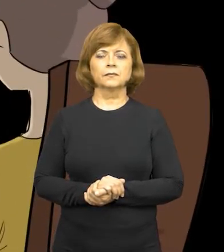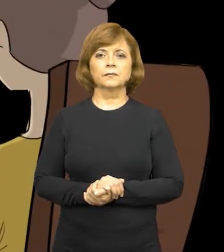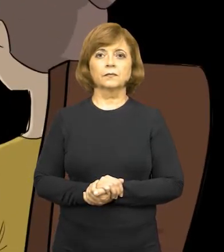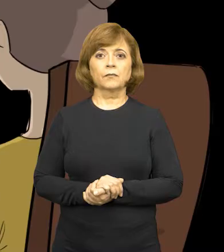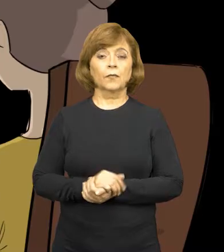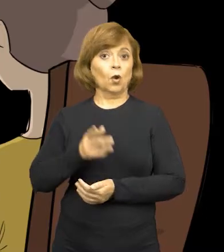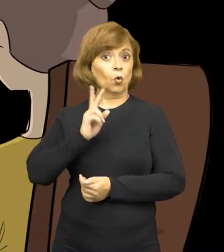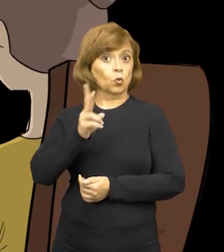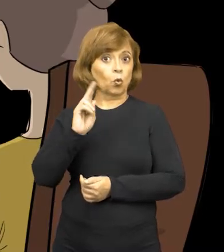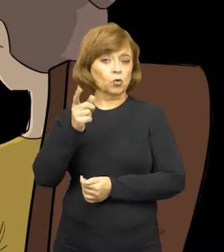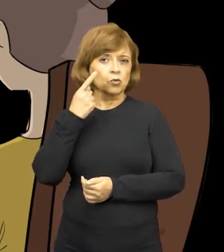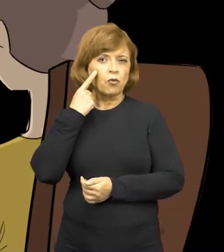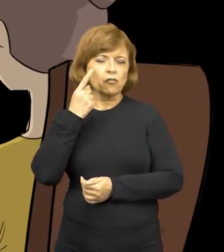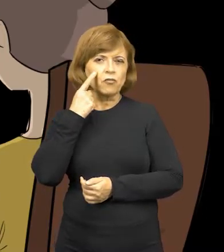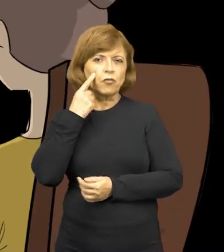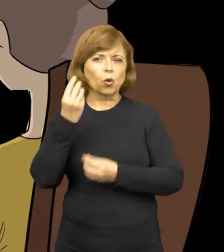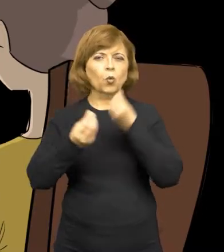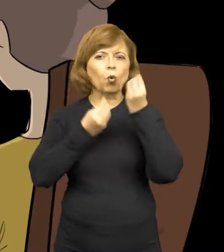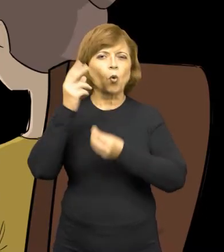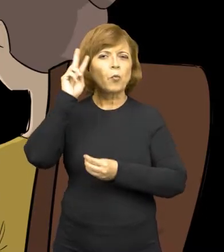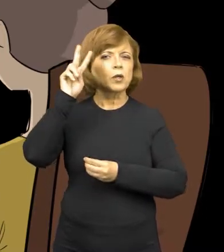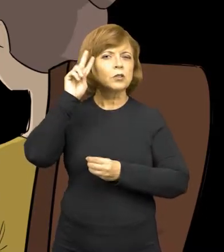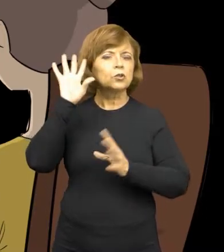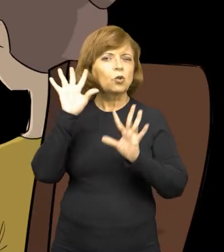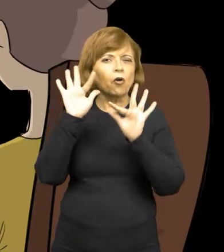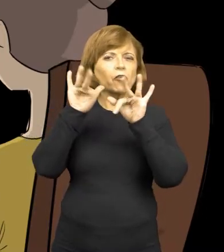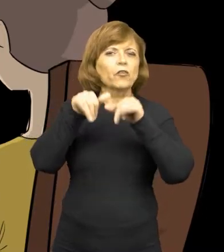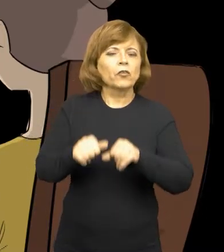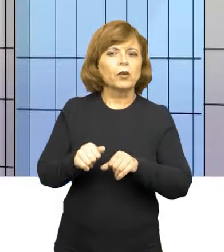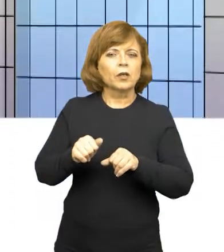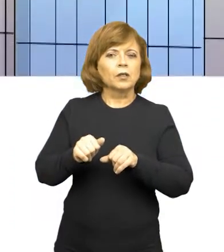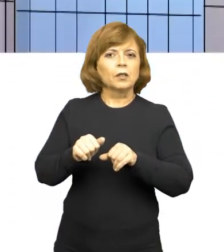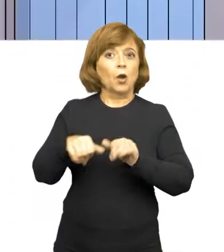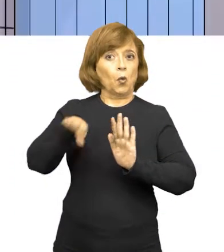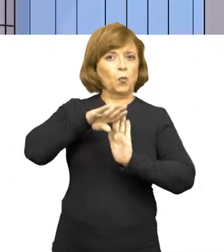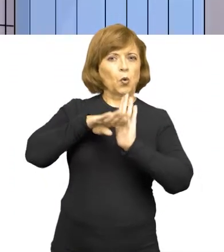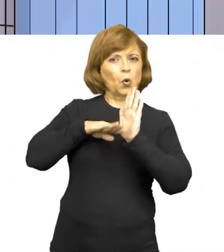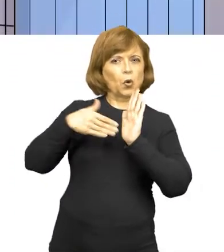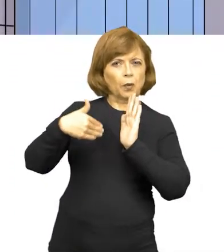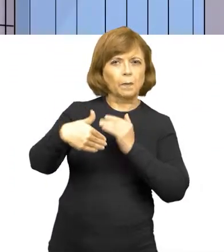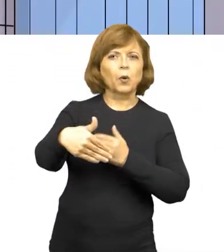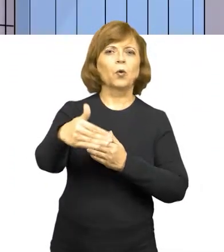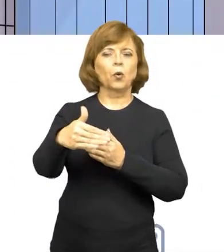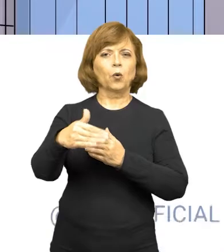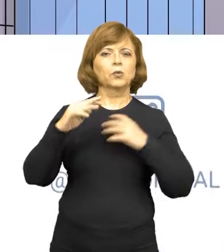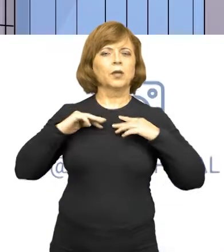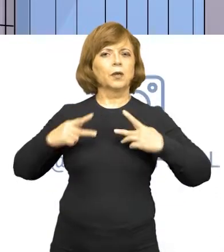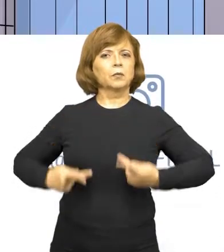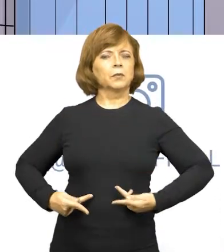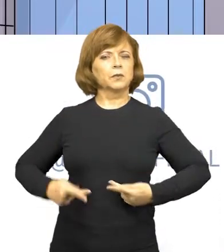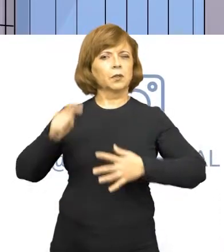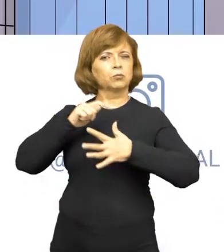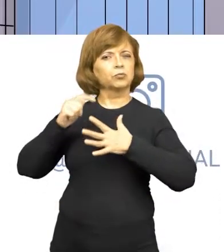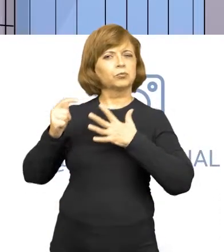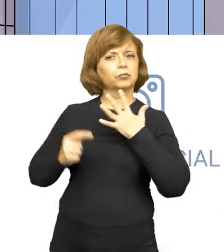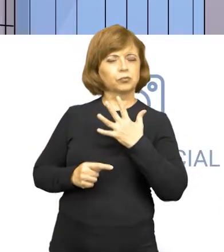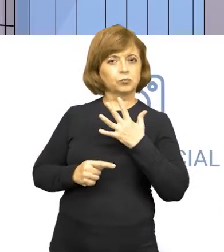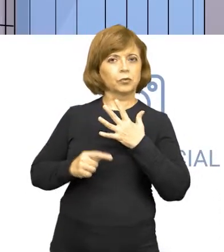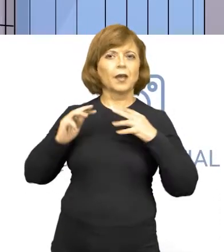Continue acompanhando o desfecho da história no próximo programa e nas redes sociais do MPRJ.